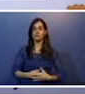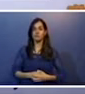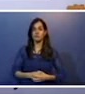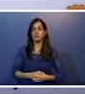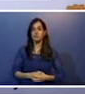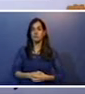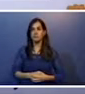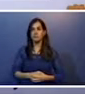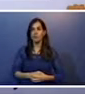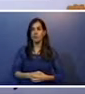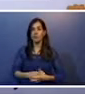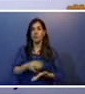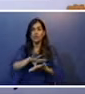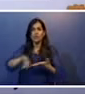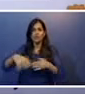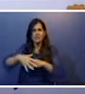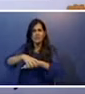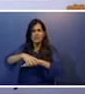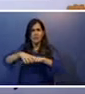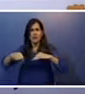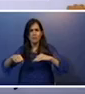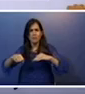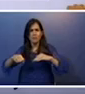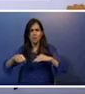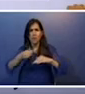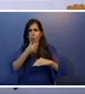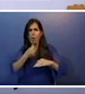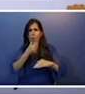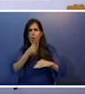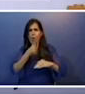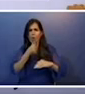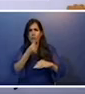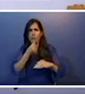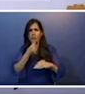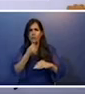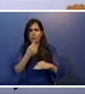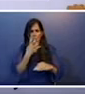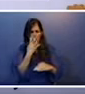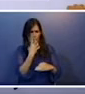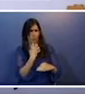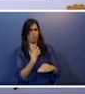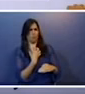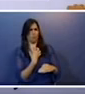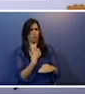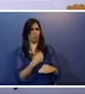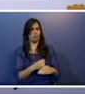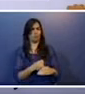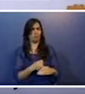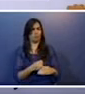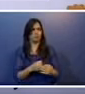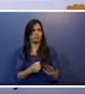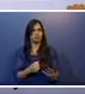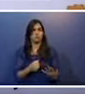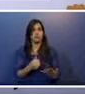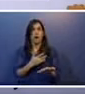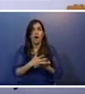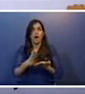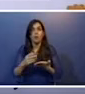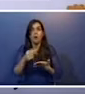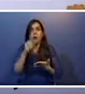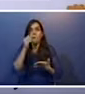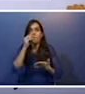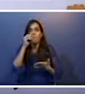Quando lhe tiram os sapatos, Dário rouqueja feio, faz um ronco feio. Aí começam a sair